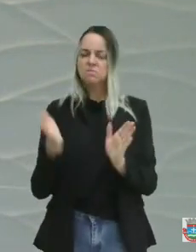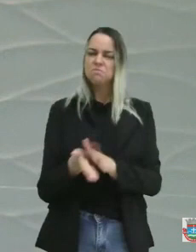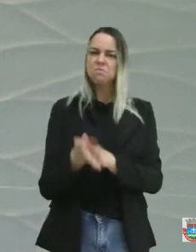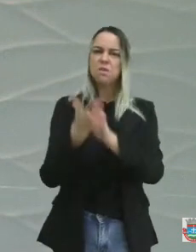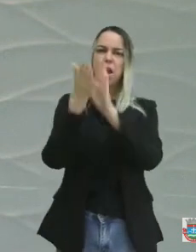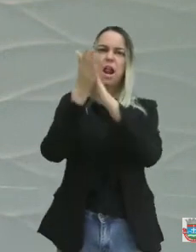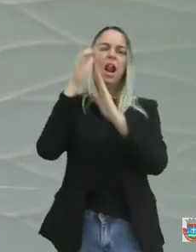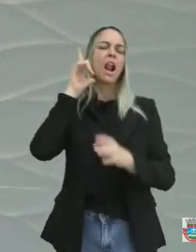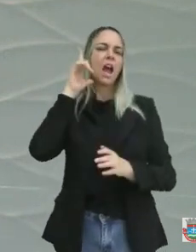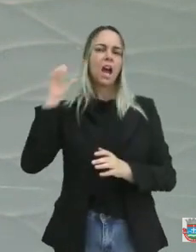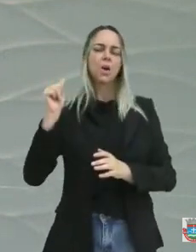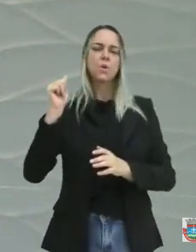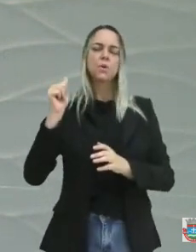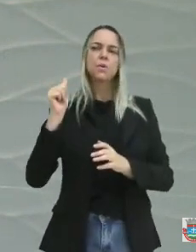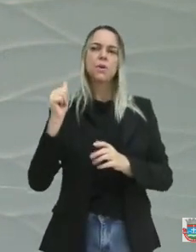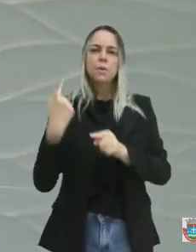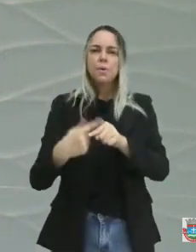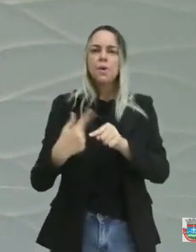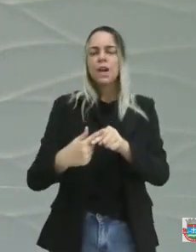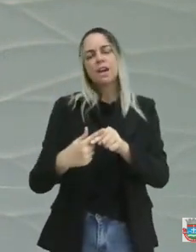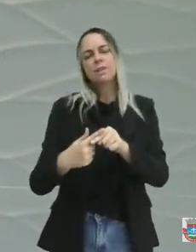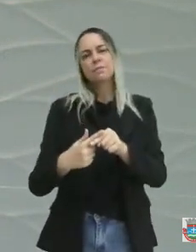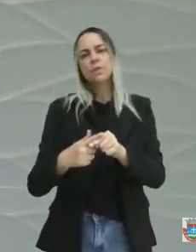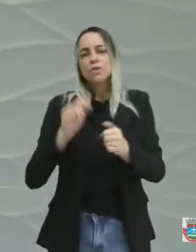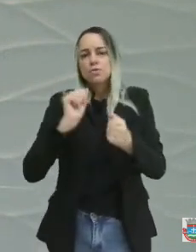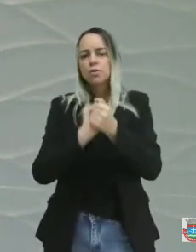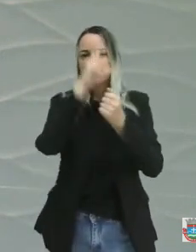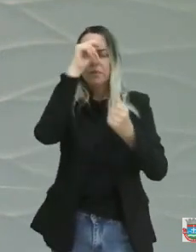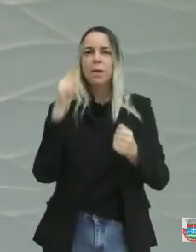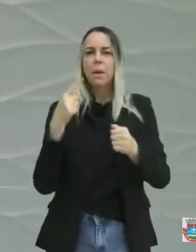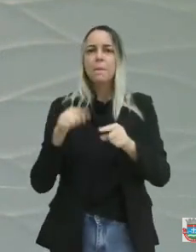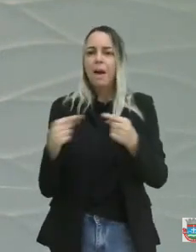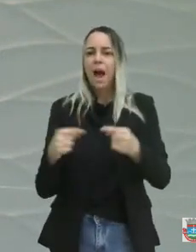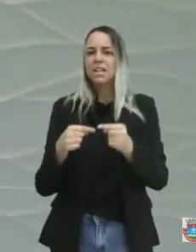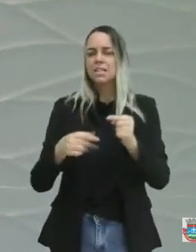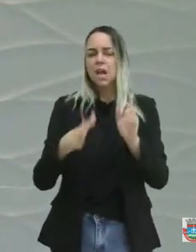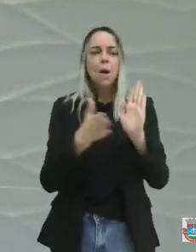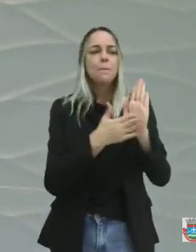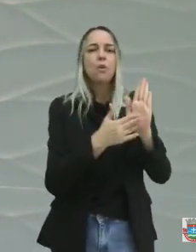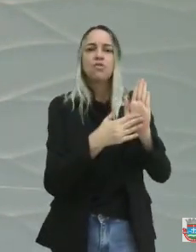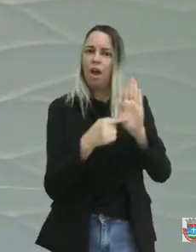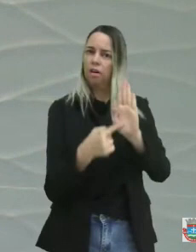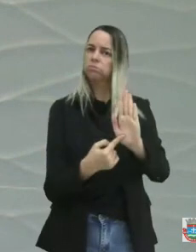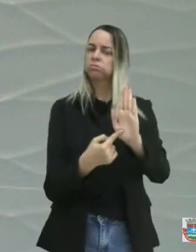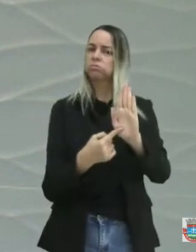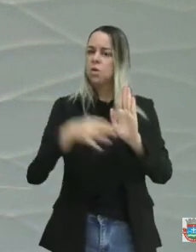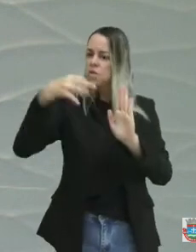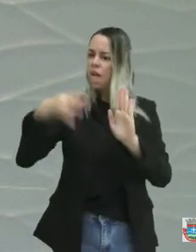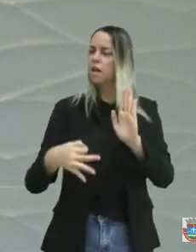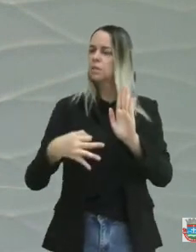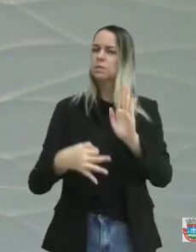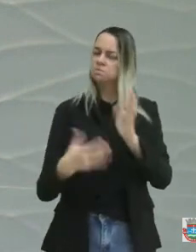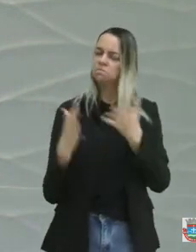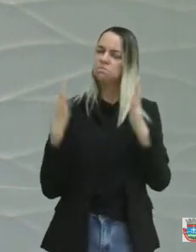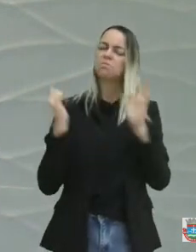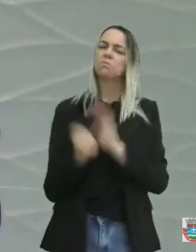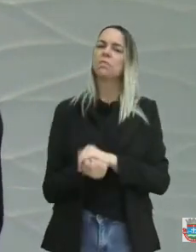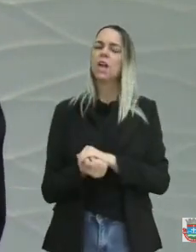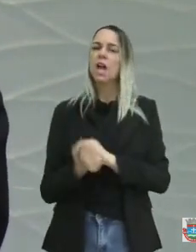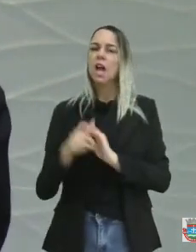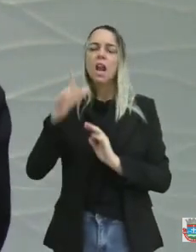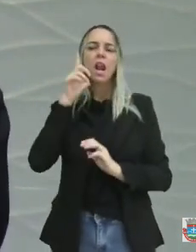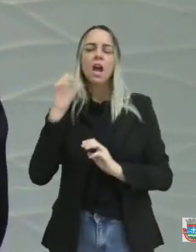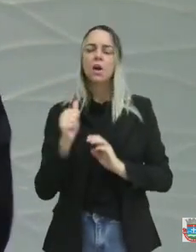E aqui vem peça de bunda, cobrar justiça para os professores. Para se fazer o que é certo. Como ele diz aqui,